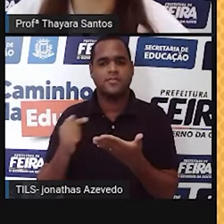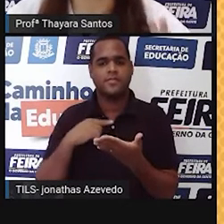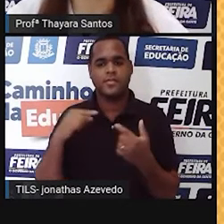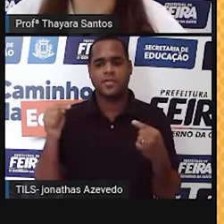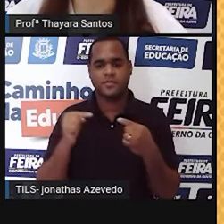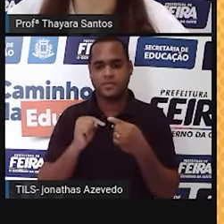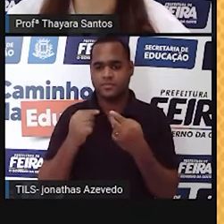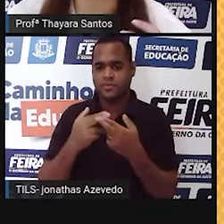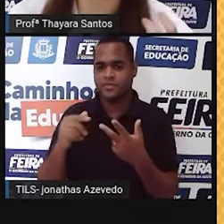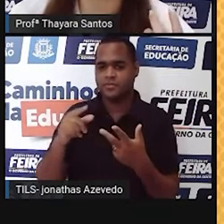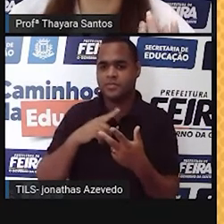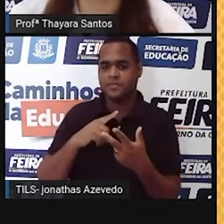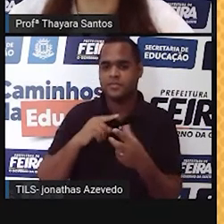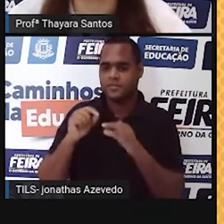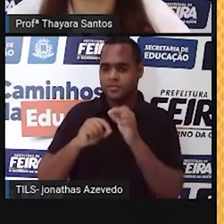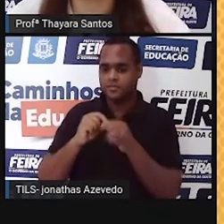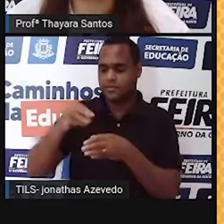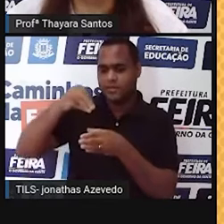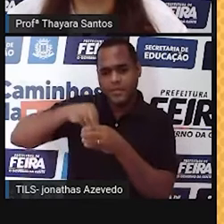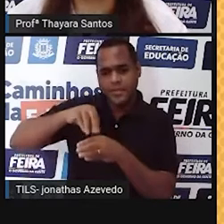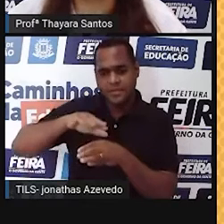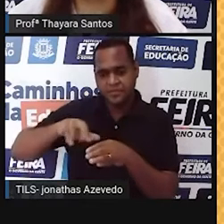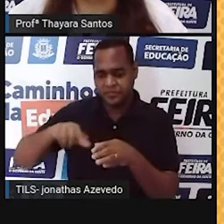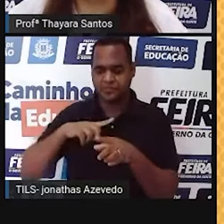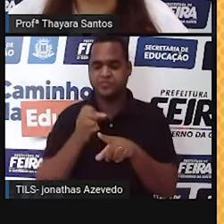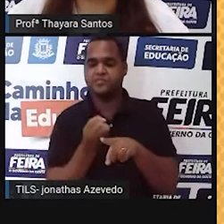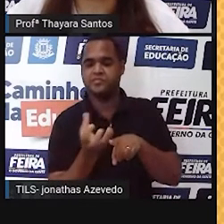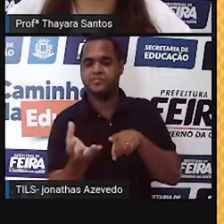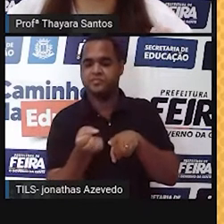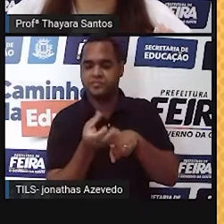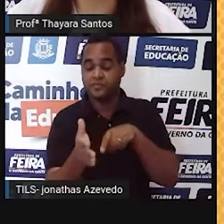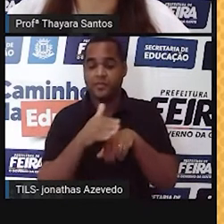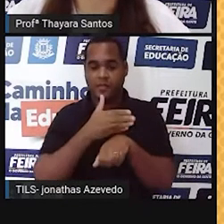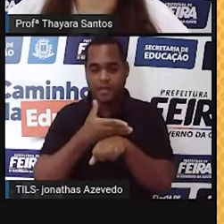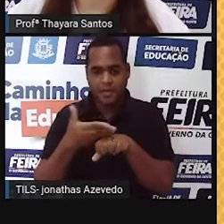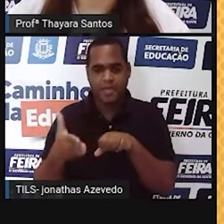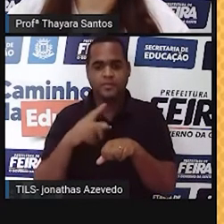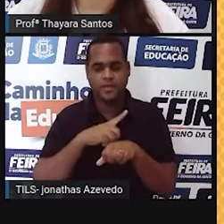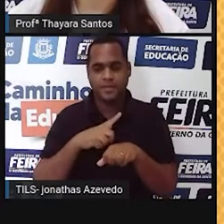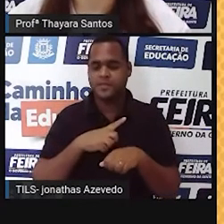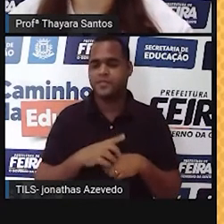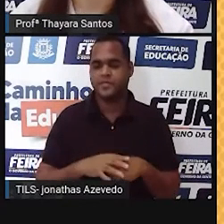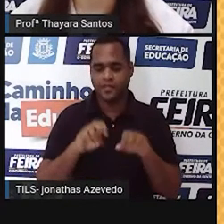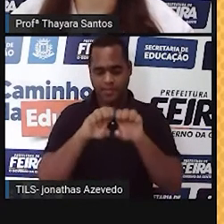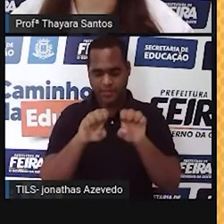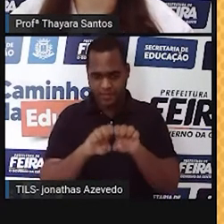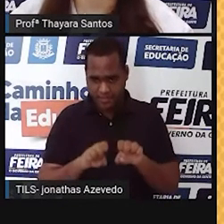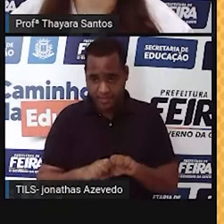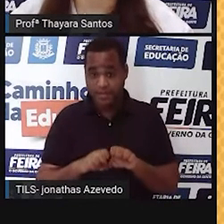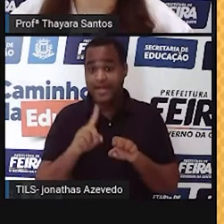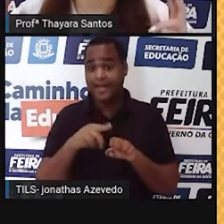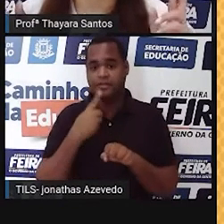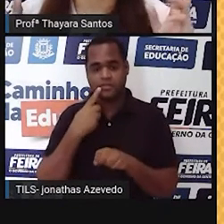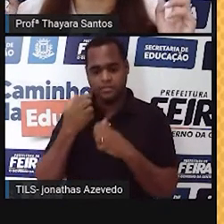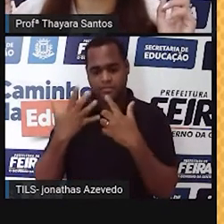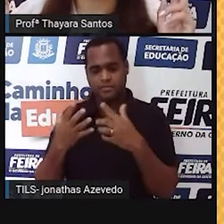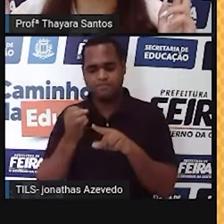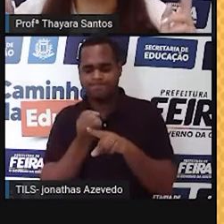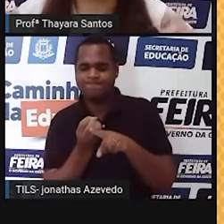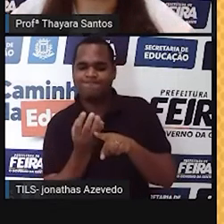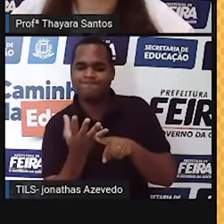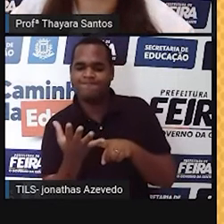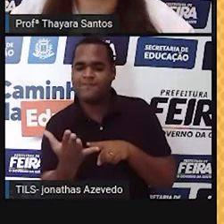dele é funcionar como se fosse um reservatório de espermatozoides. E é lá também, nessa estrutura, que os espermatozoides meio que